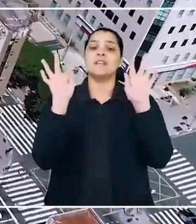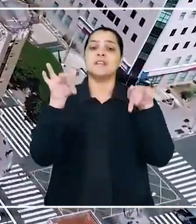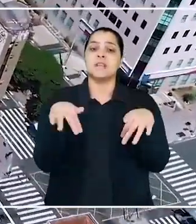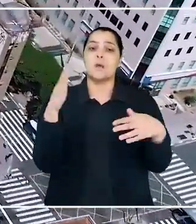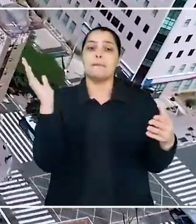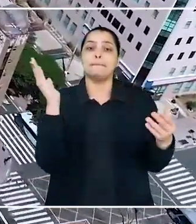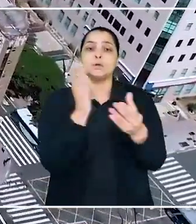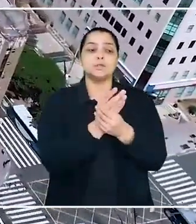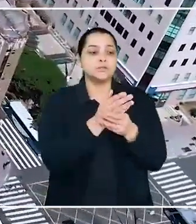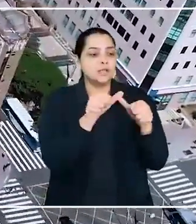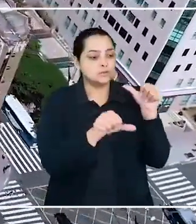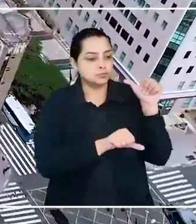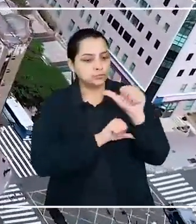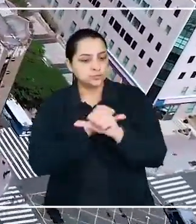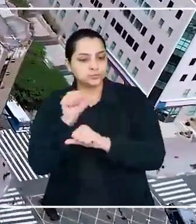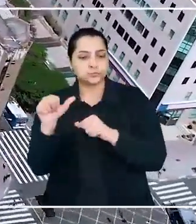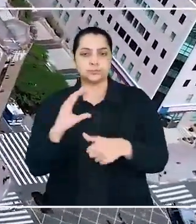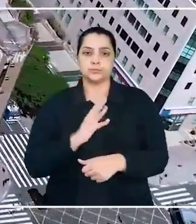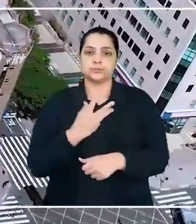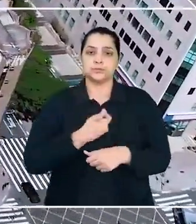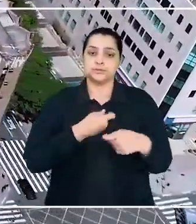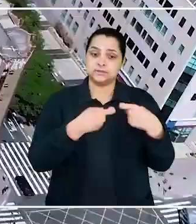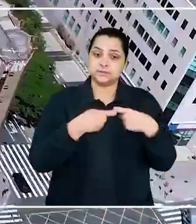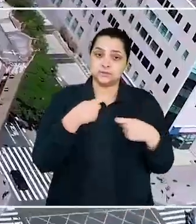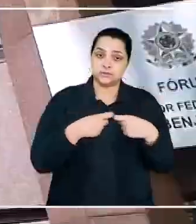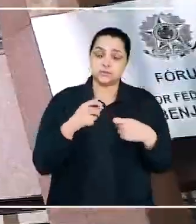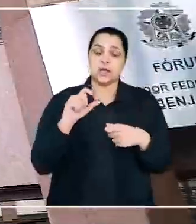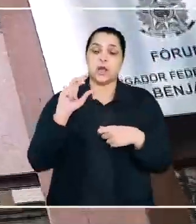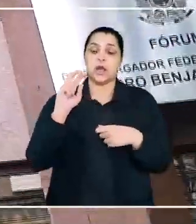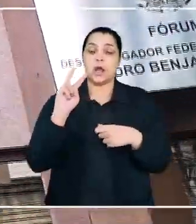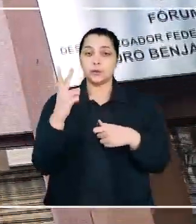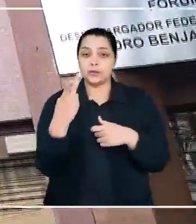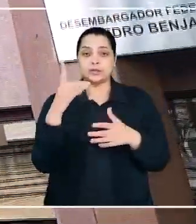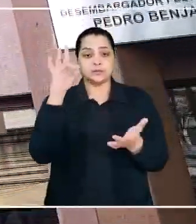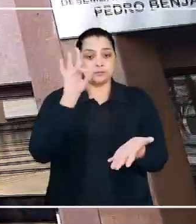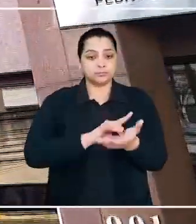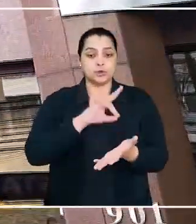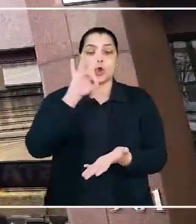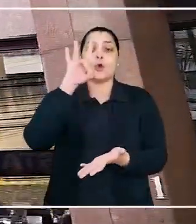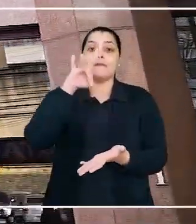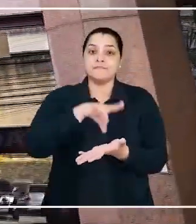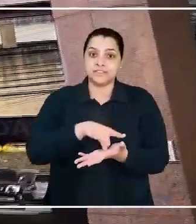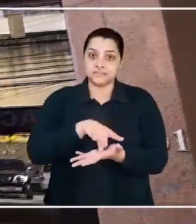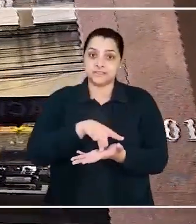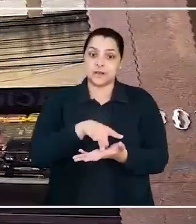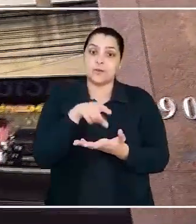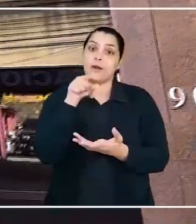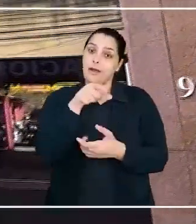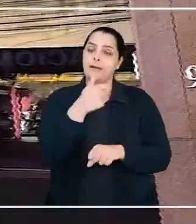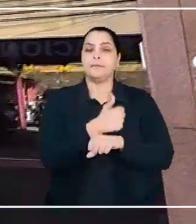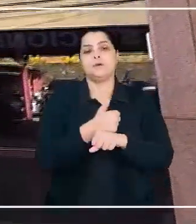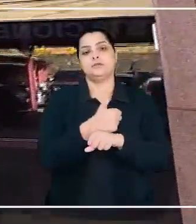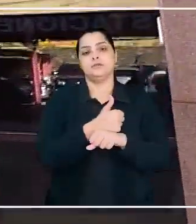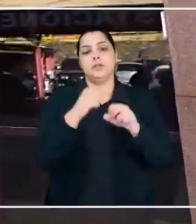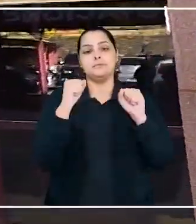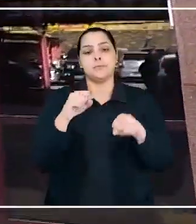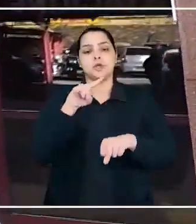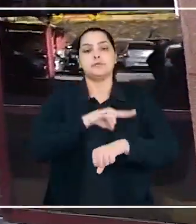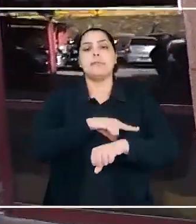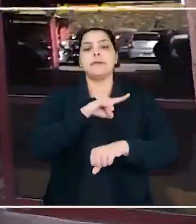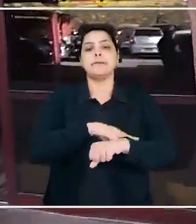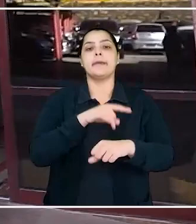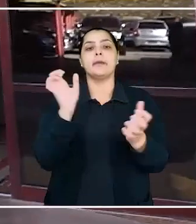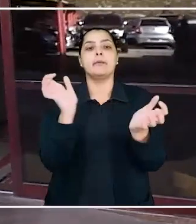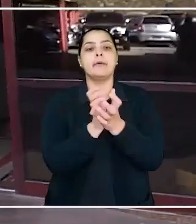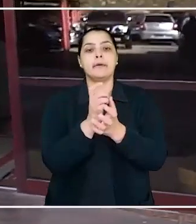processos de redesignação sexual e alteração oficial do nome para que a profissional pudesse usar o banheiro de